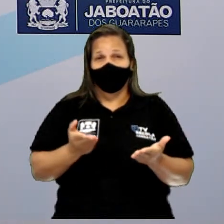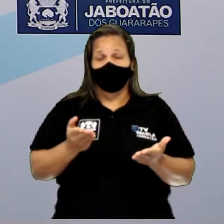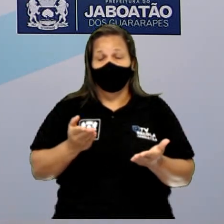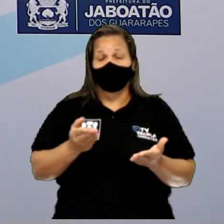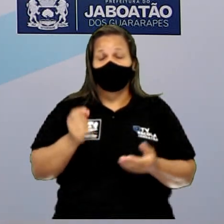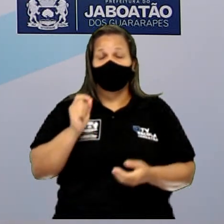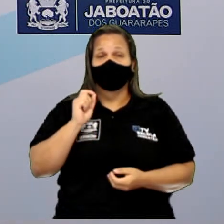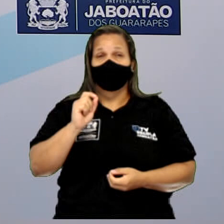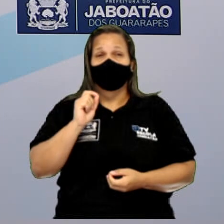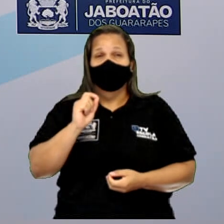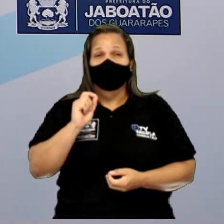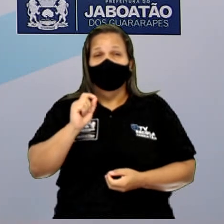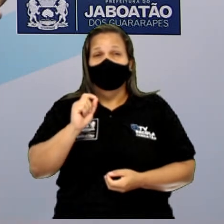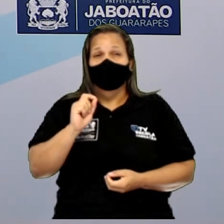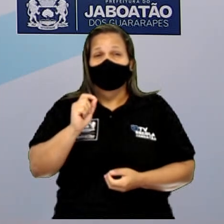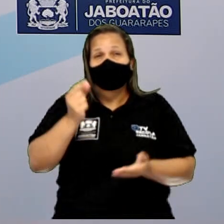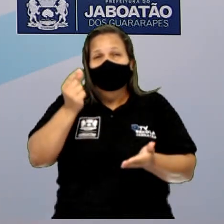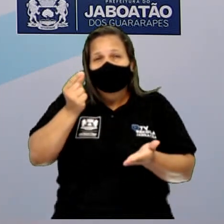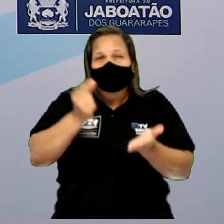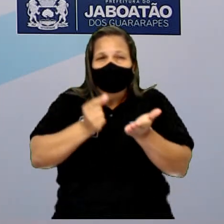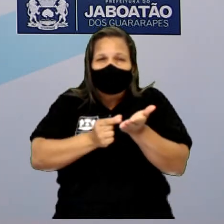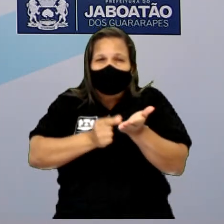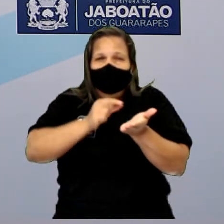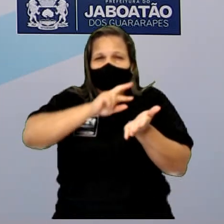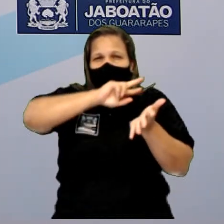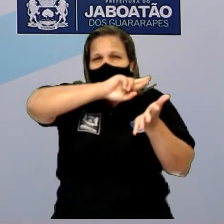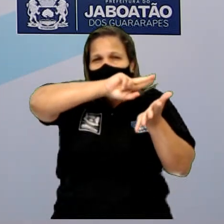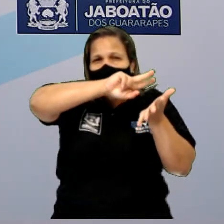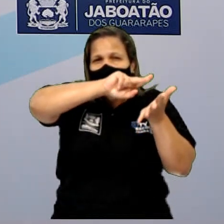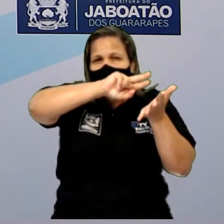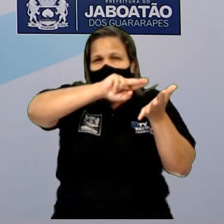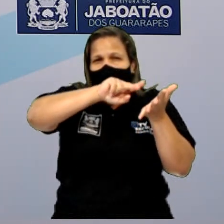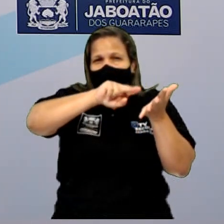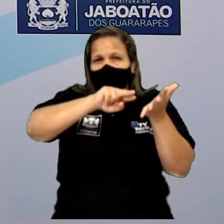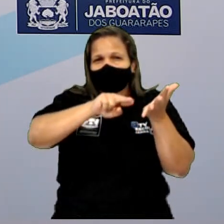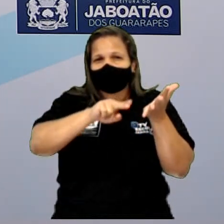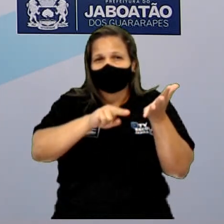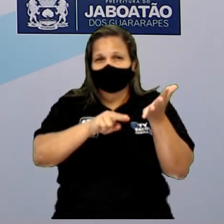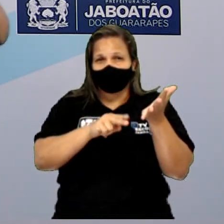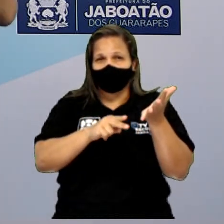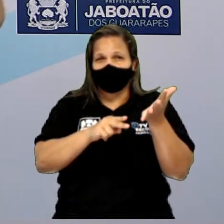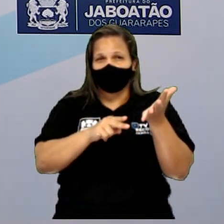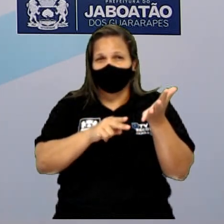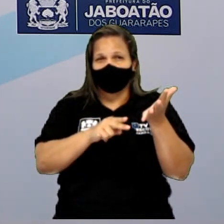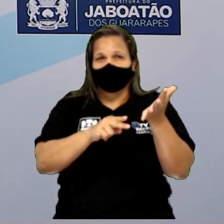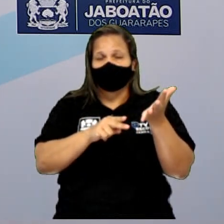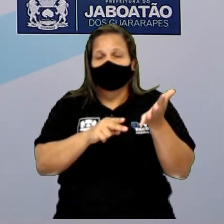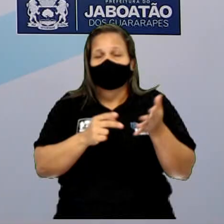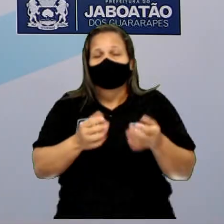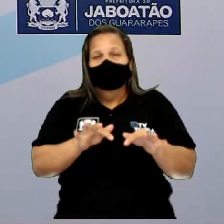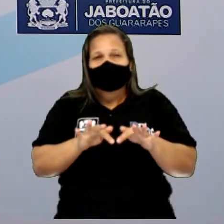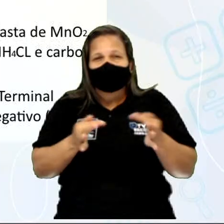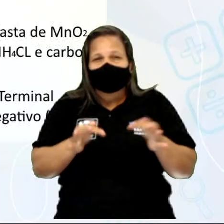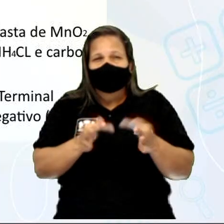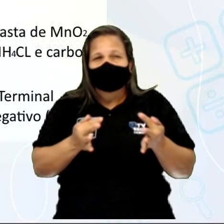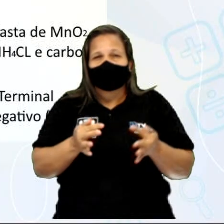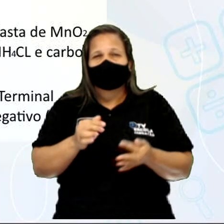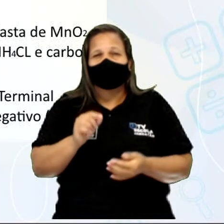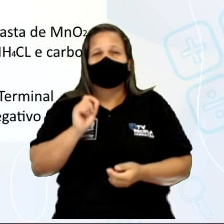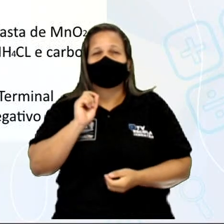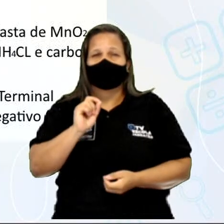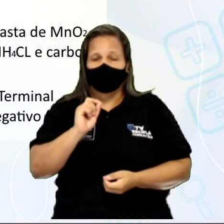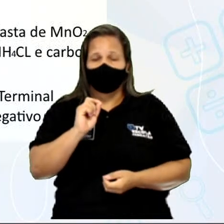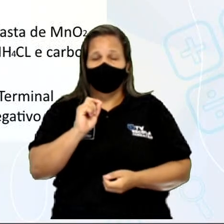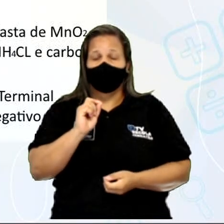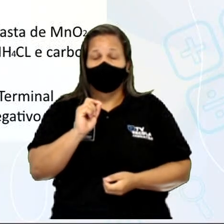hoje, né? São vários tipos de pilhas diferentes. A gente começa com a pilha comum, né? Pilhas e baterias são dispositivos que